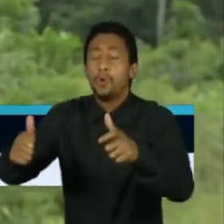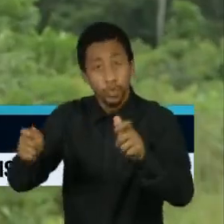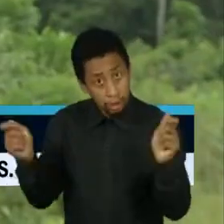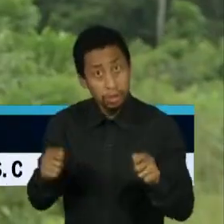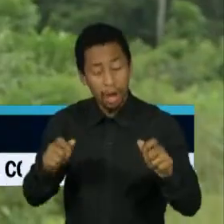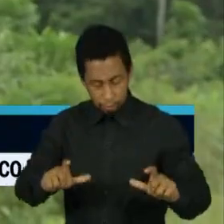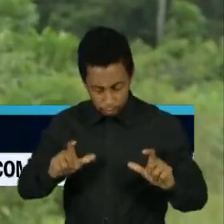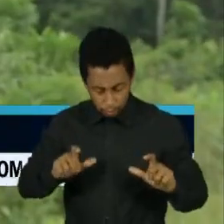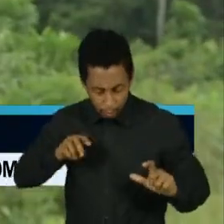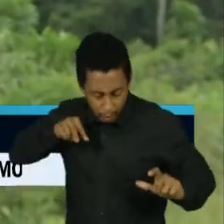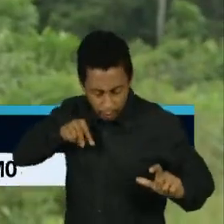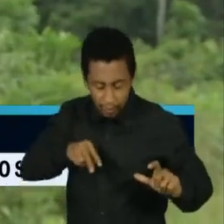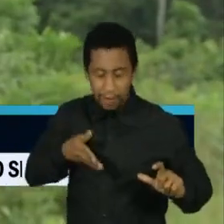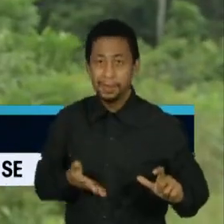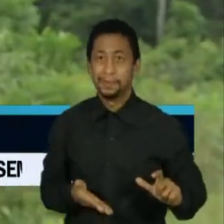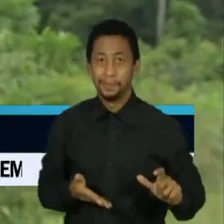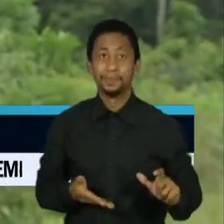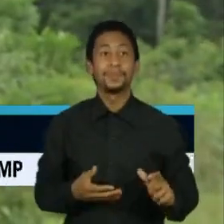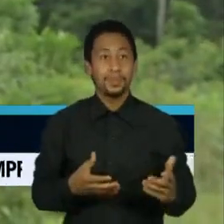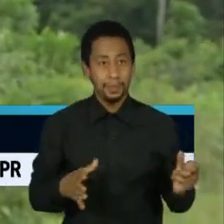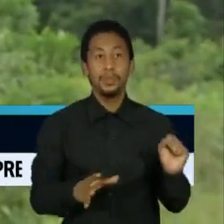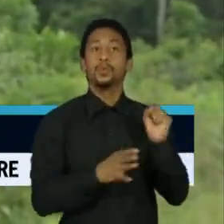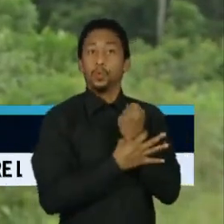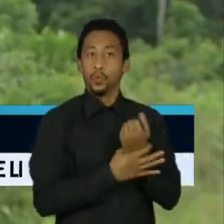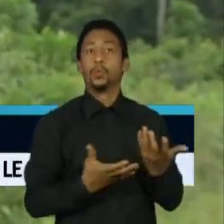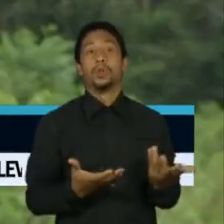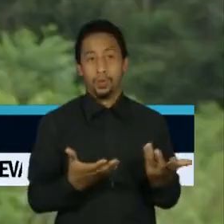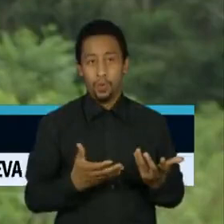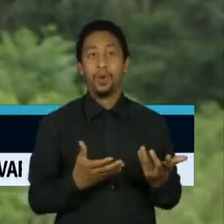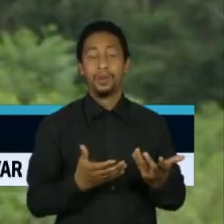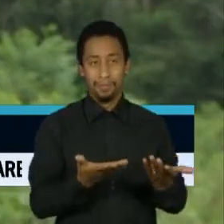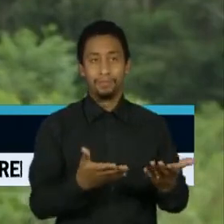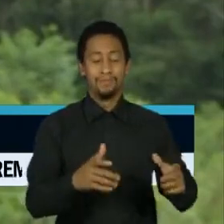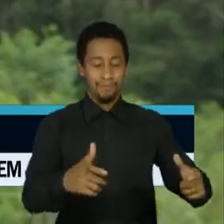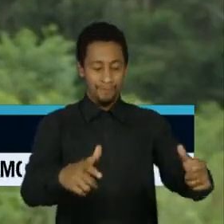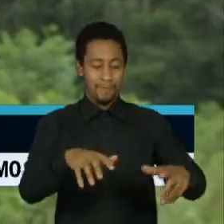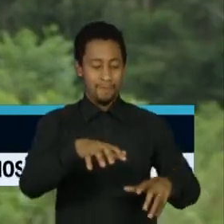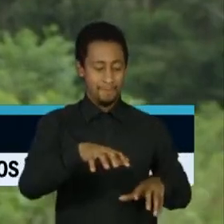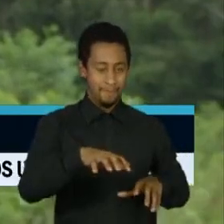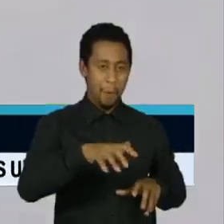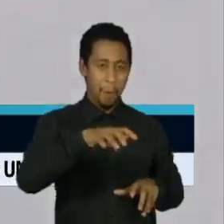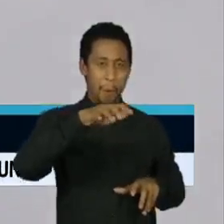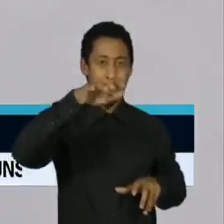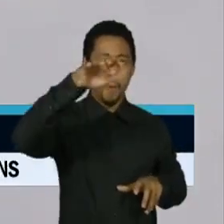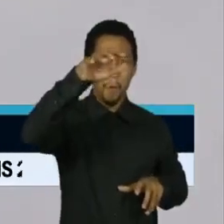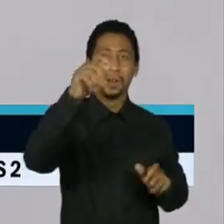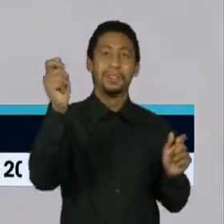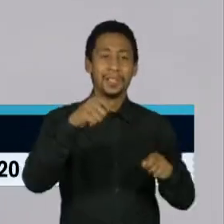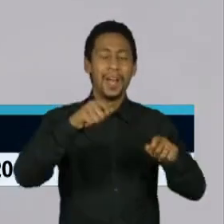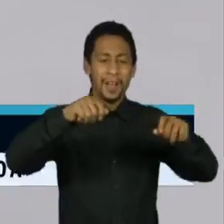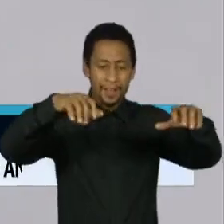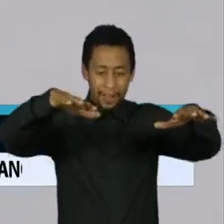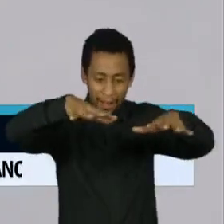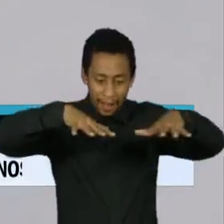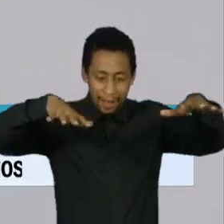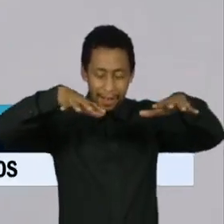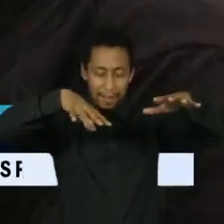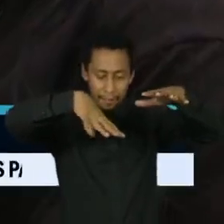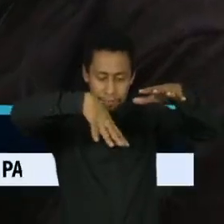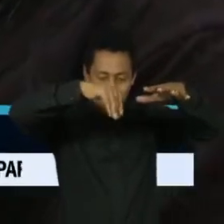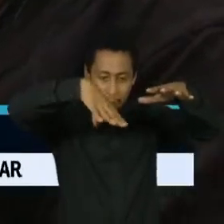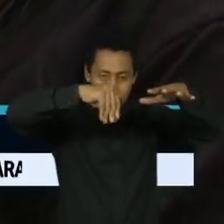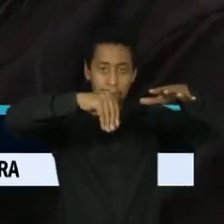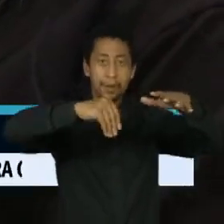mais seguro para o drone, mais fácil. A gente vai no local lá, gente tira fotográfico, a gente faz